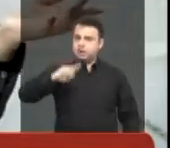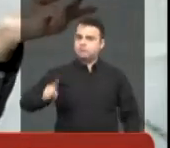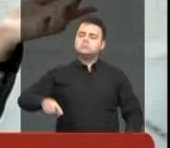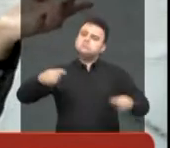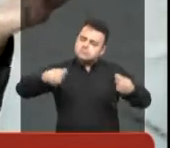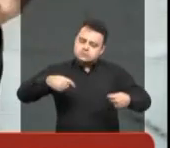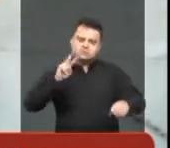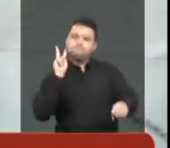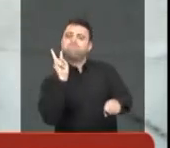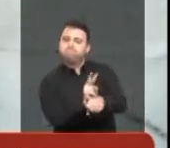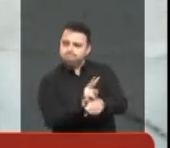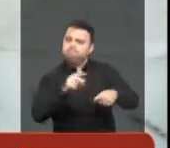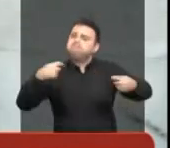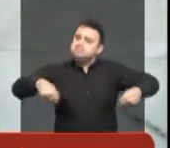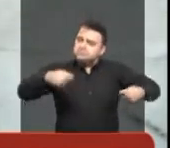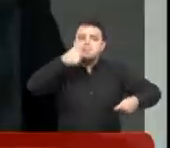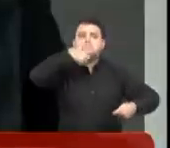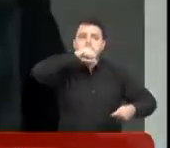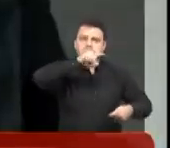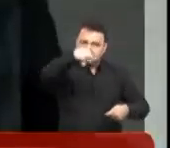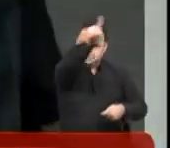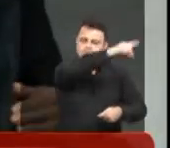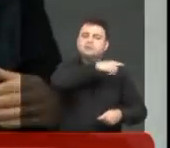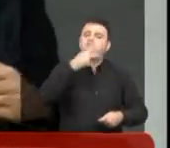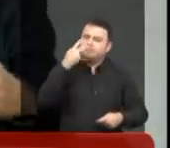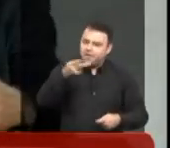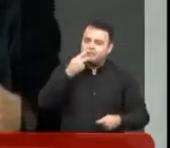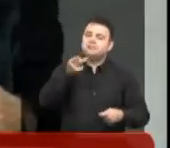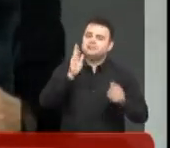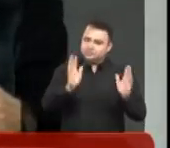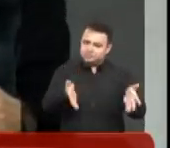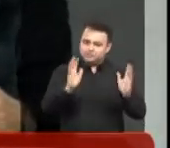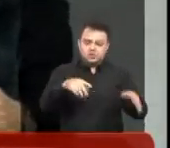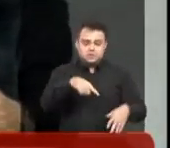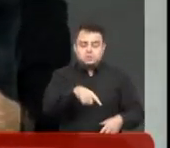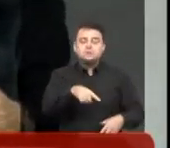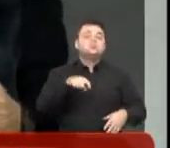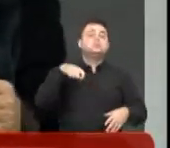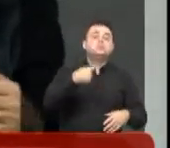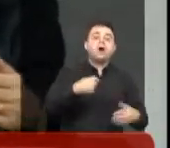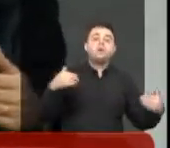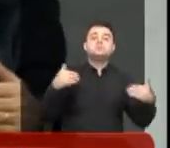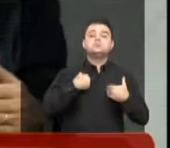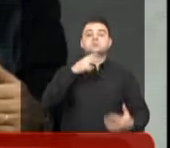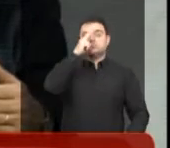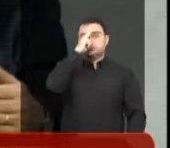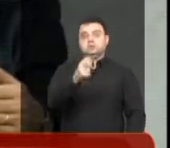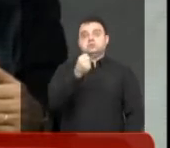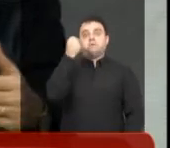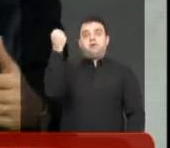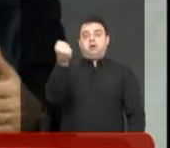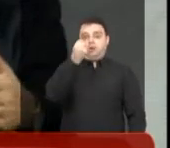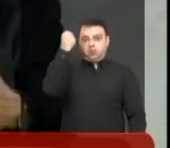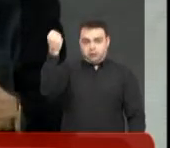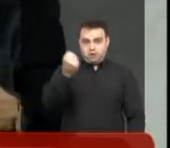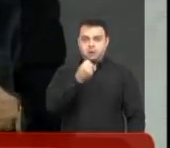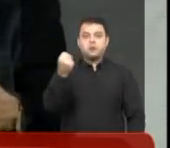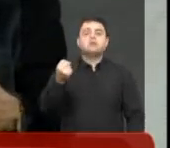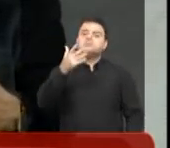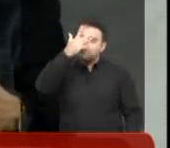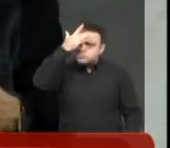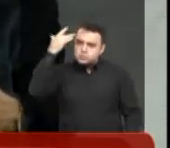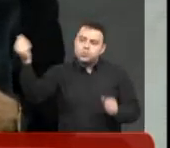mães relataram. Exato, exato. Essa mãe, inclusive, precisam. Então, é chamado grau severo. Então, para essas pessoas, você tem que